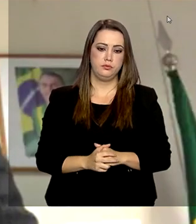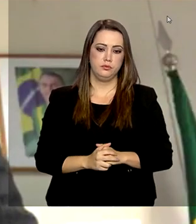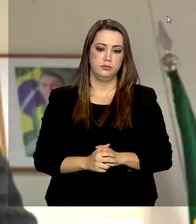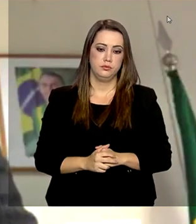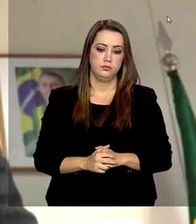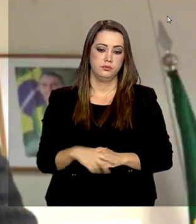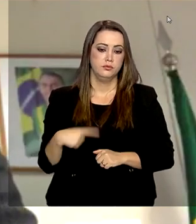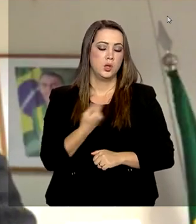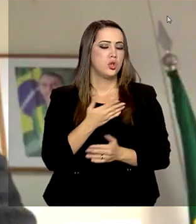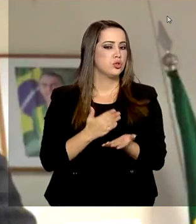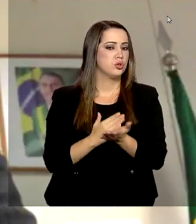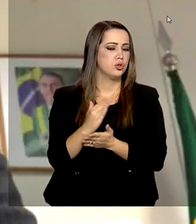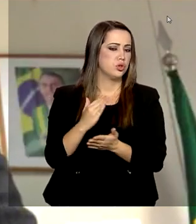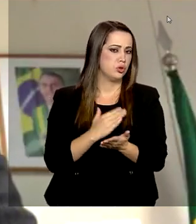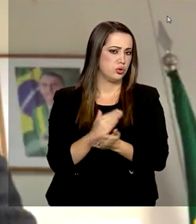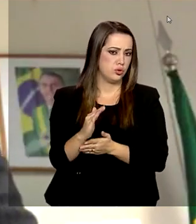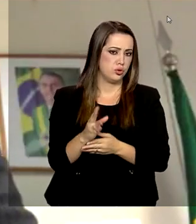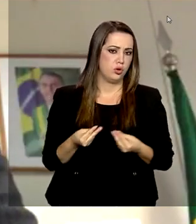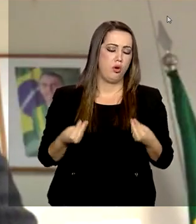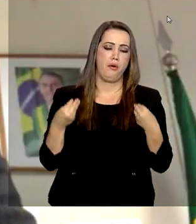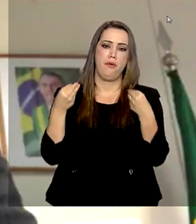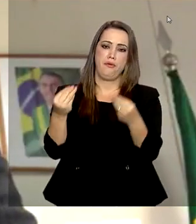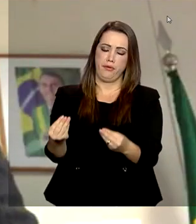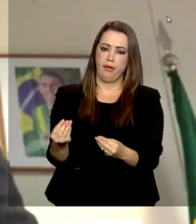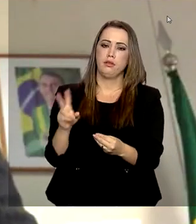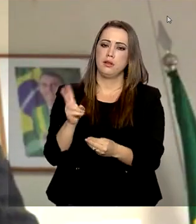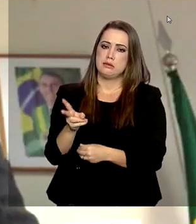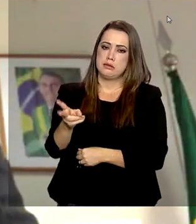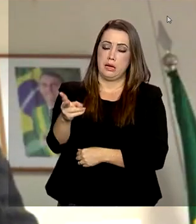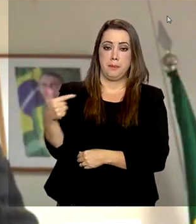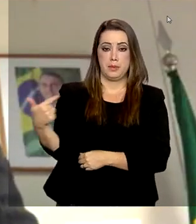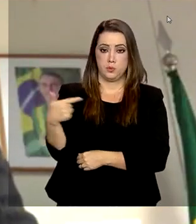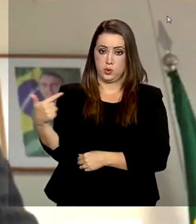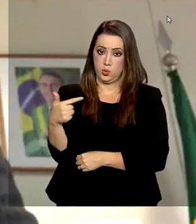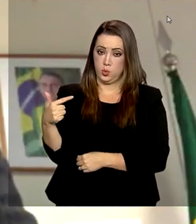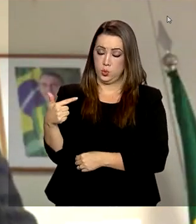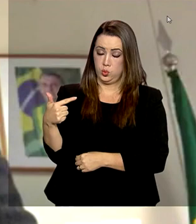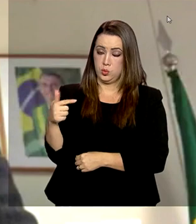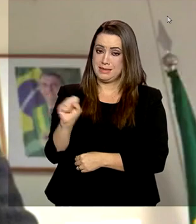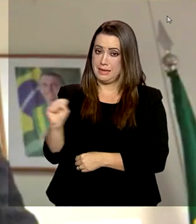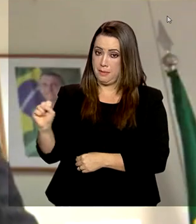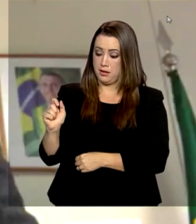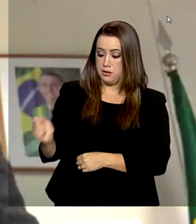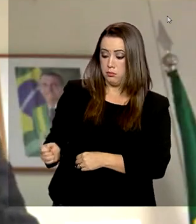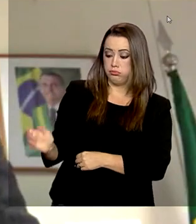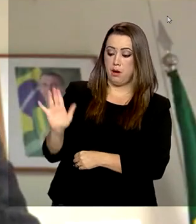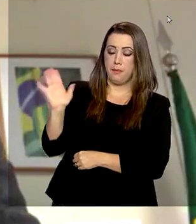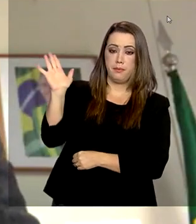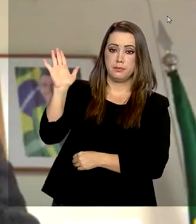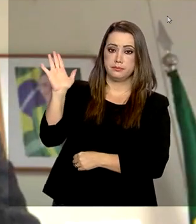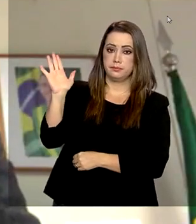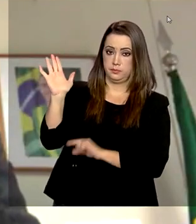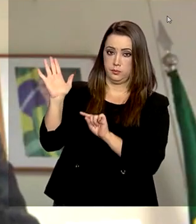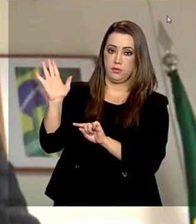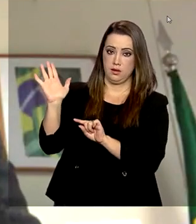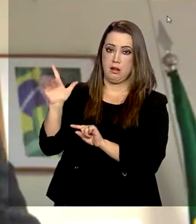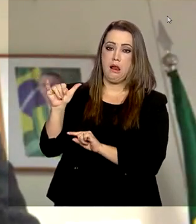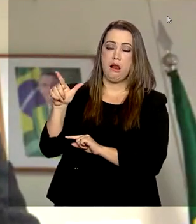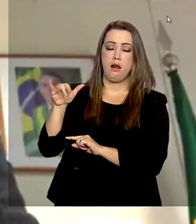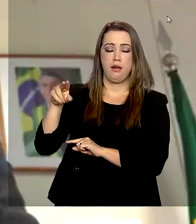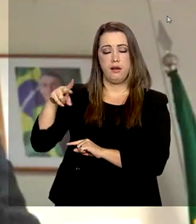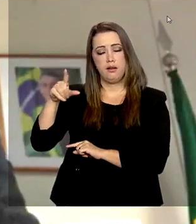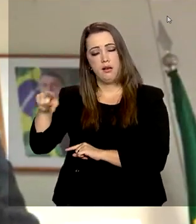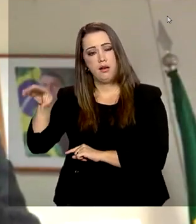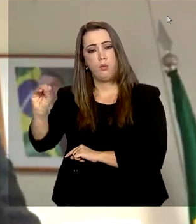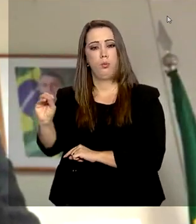mantendo o da oferta permanente para o segundo semestre, tendo em vista que agentes do